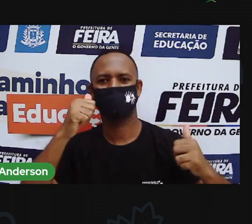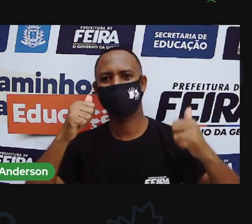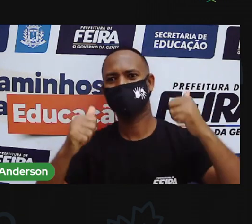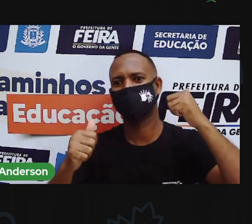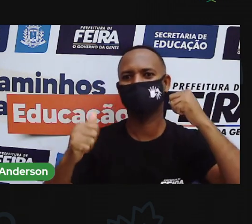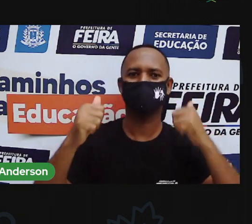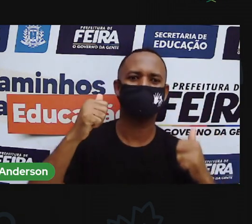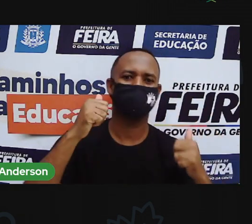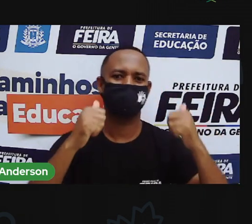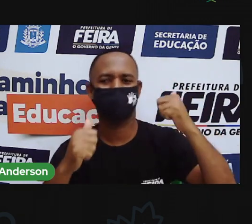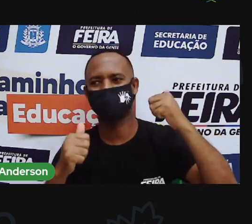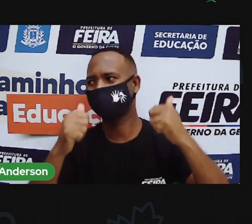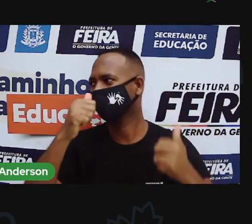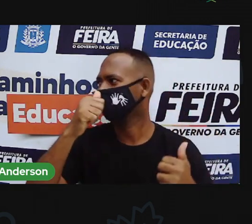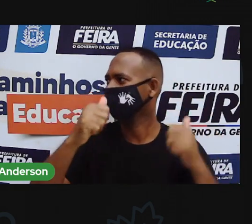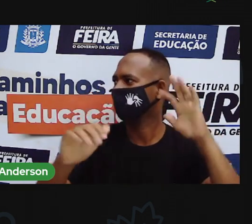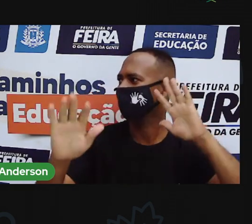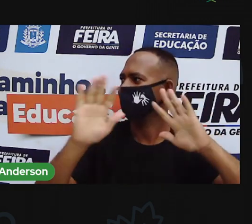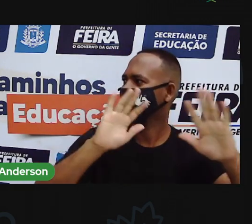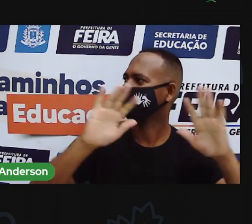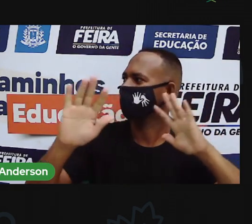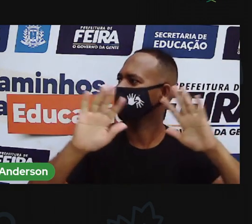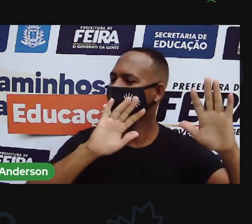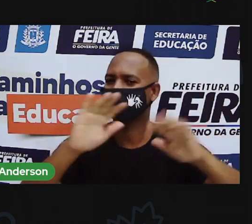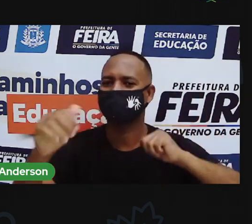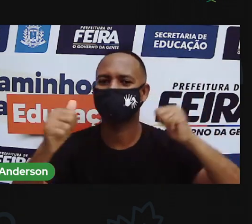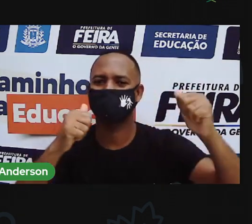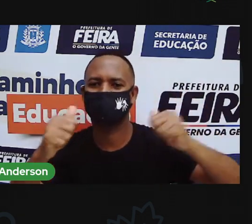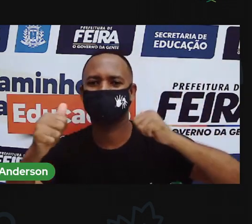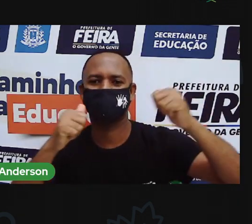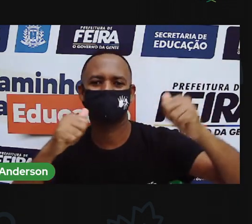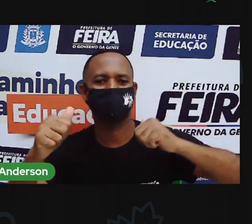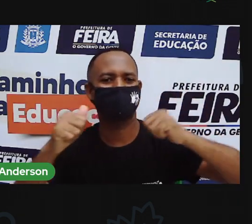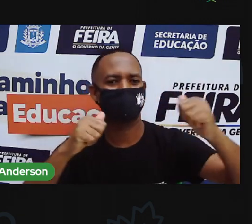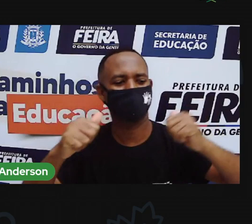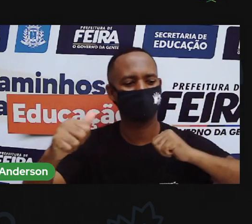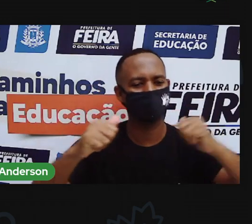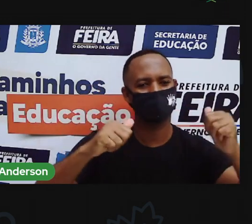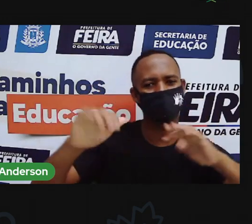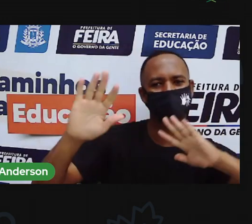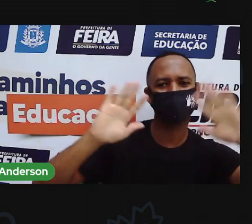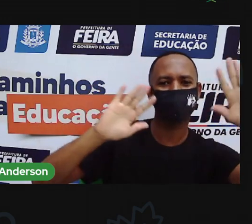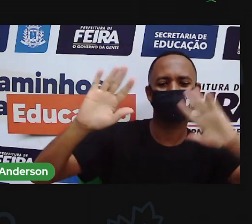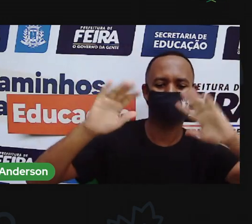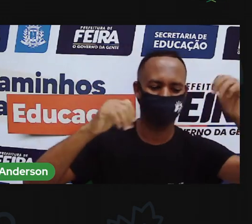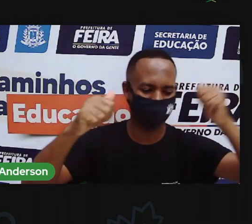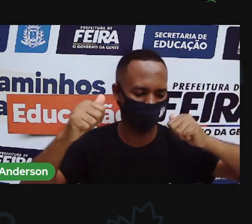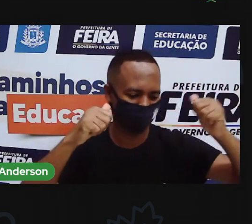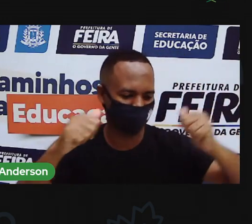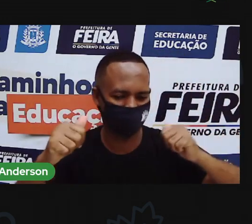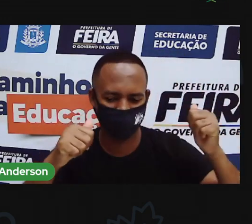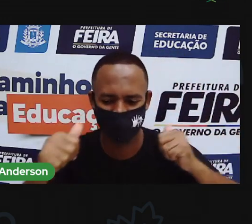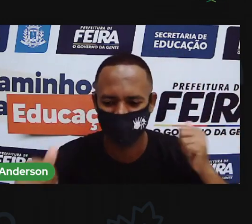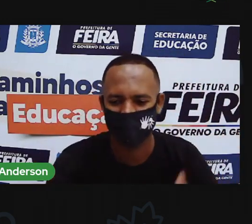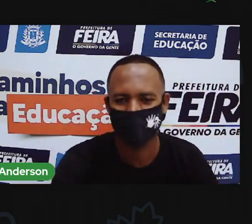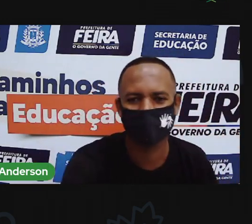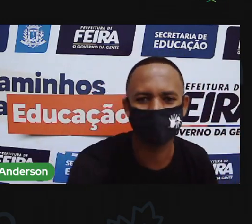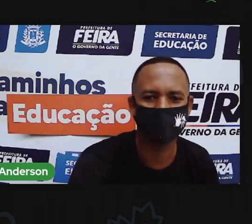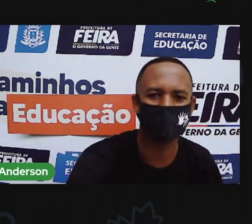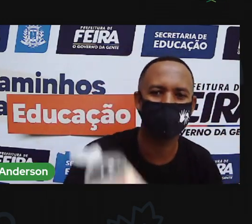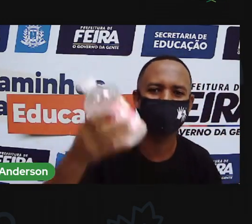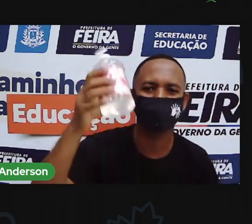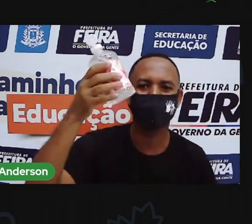assim, tá? Até a próxima. Beijos. Se cuidem, que em breve estaríamos todos juntos, né? Eu,